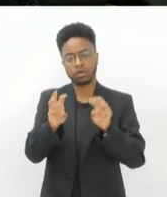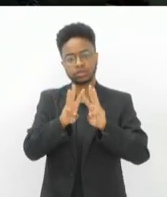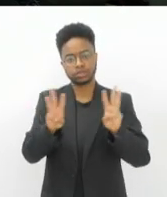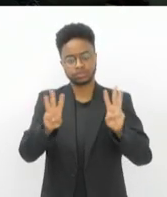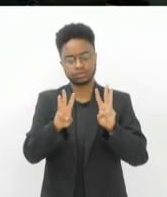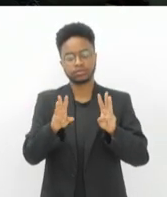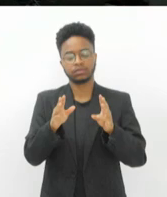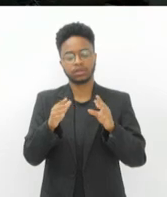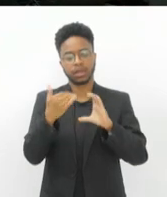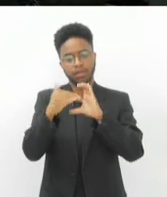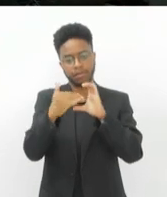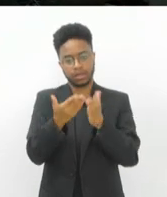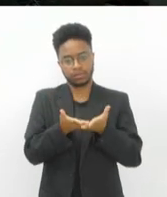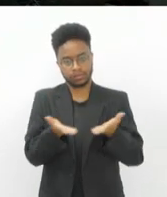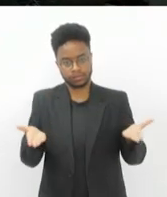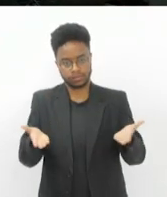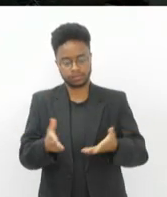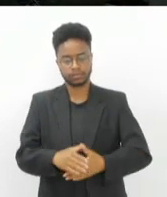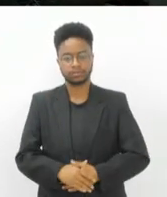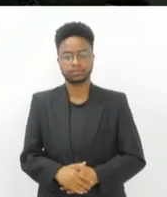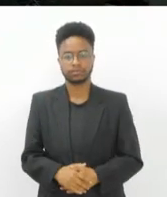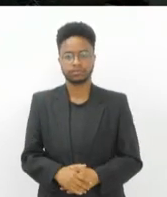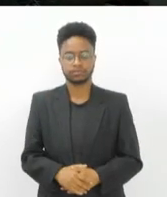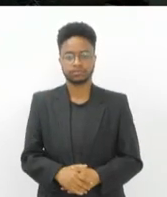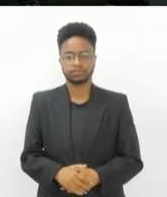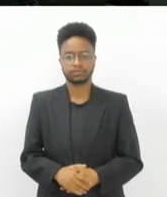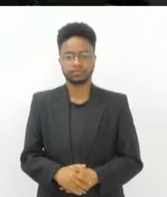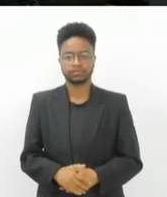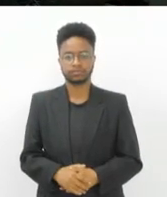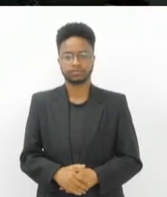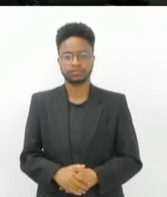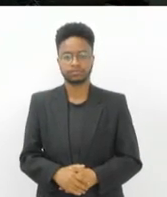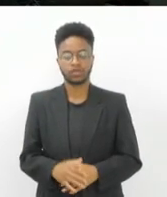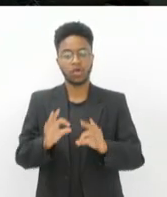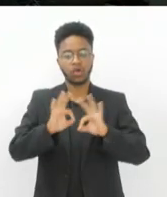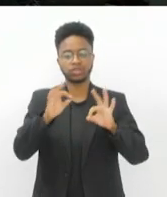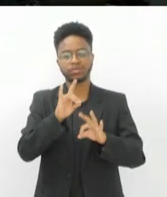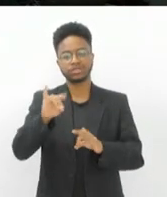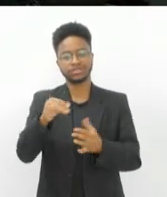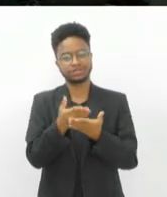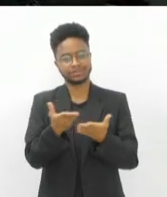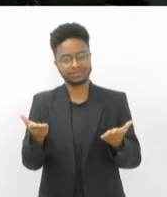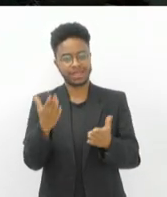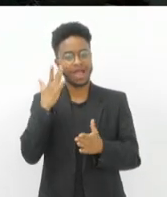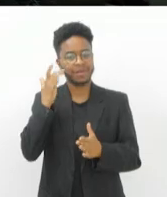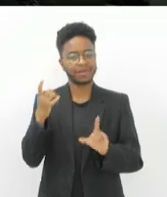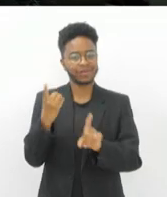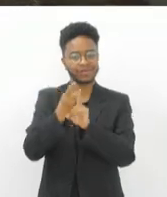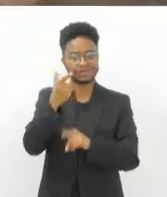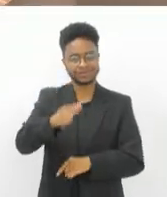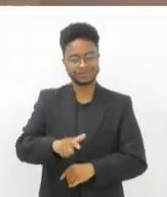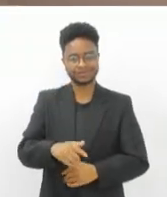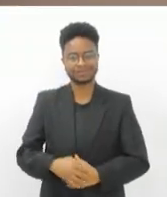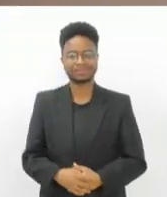tvalerja, arroba, alerj.rj.gov.br. Um ótimo dia para você e até amanhã.